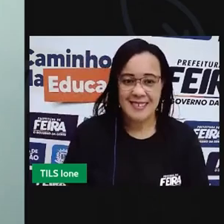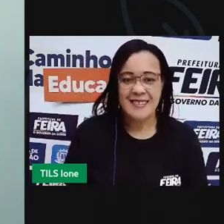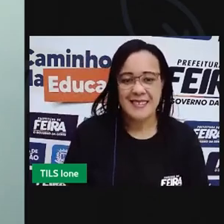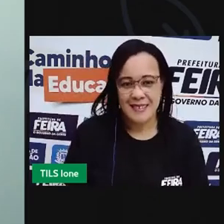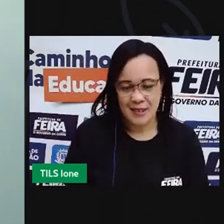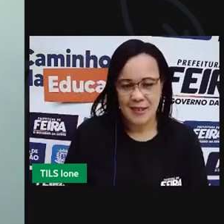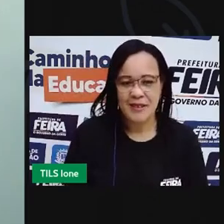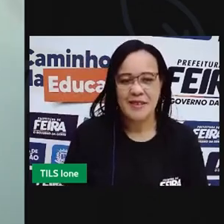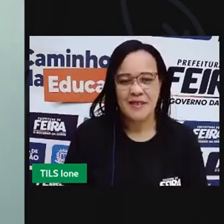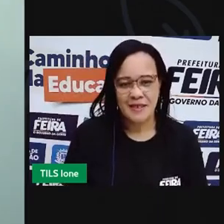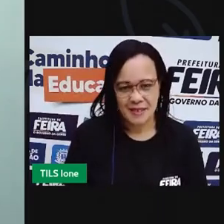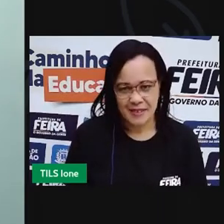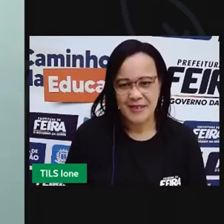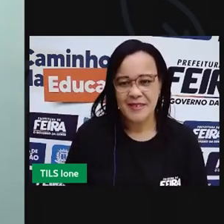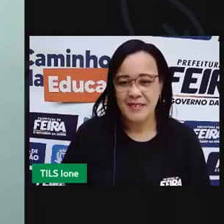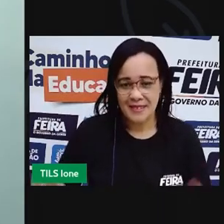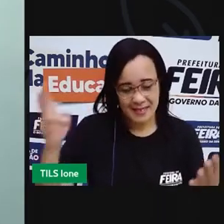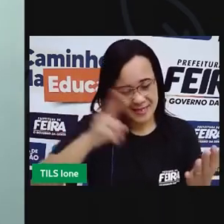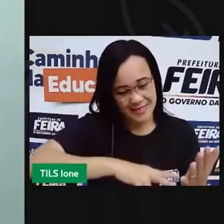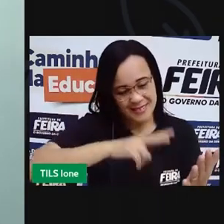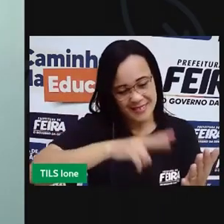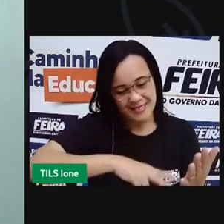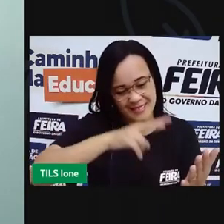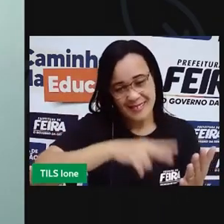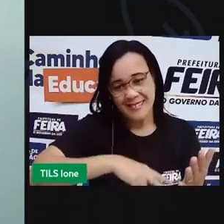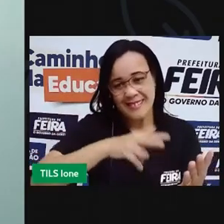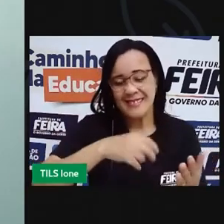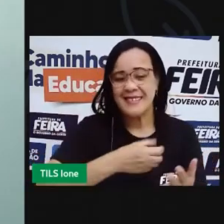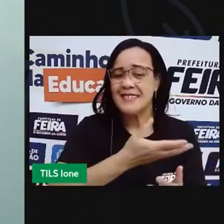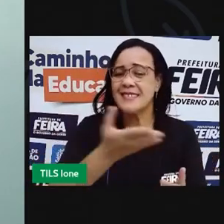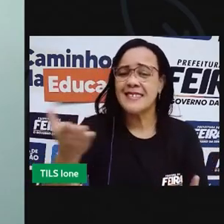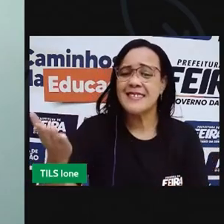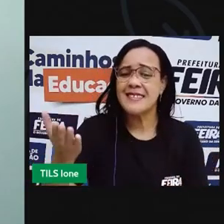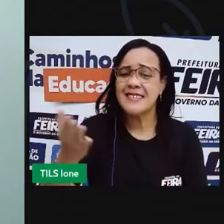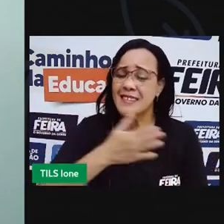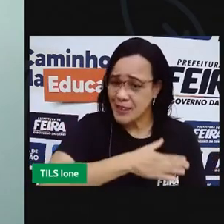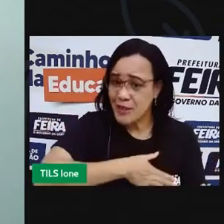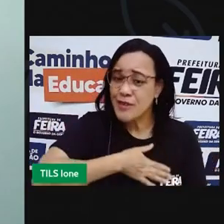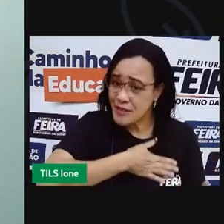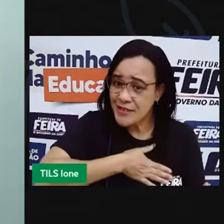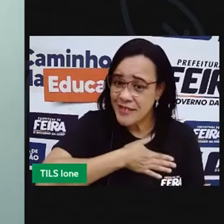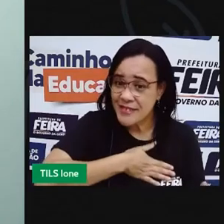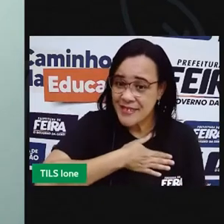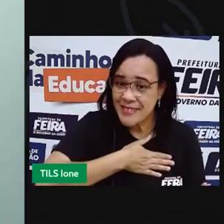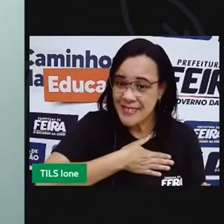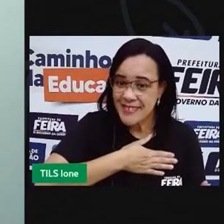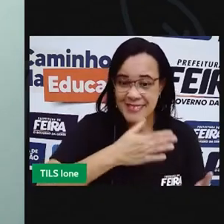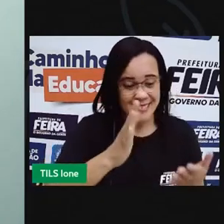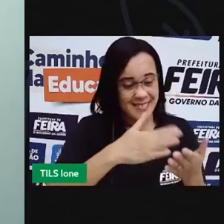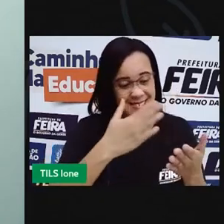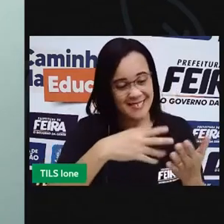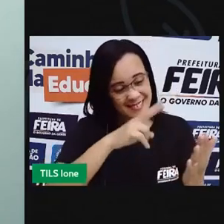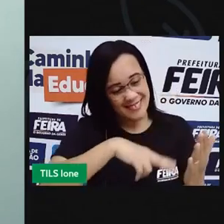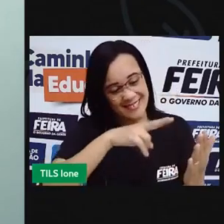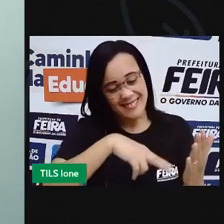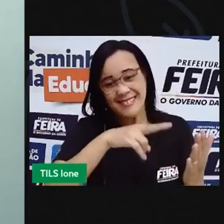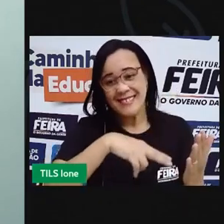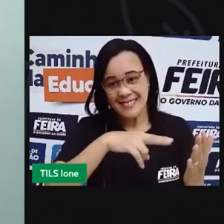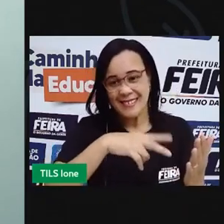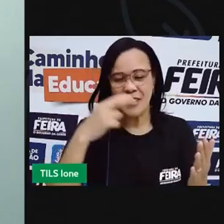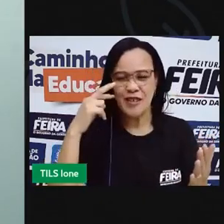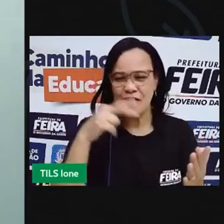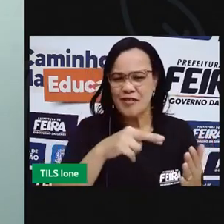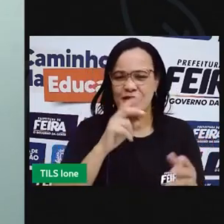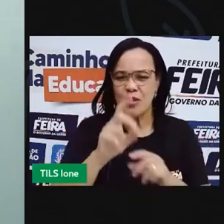Assim é a leitura deste livro. E aí, garotada, vocês gostaram? Viram que neste